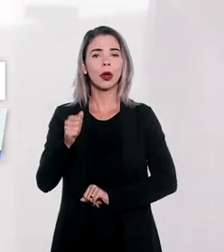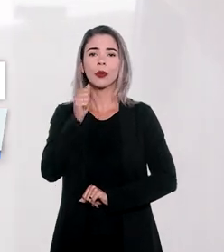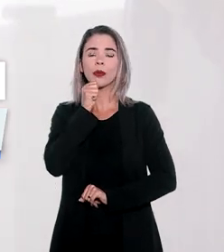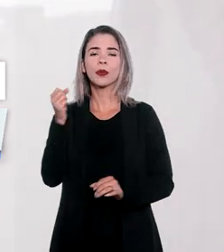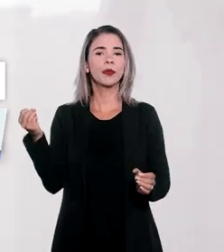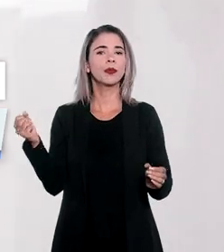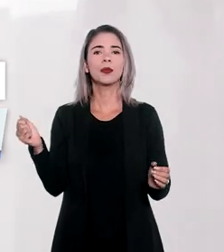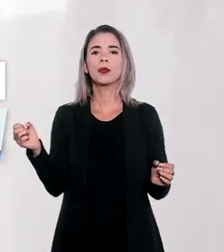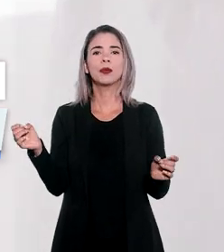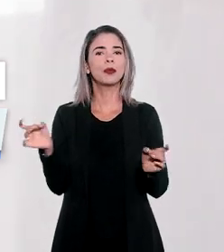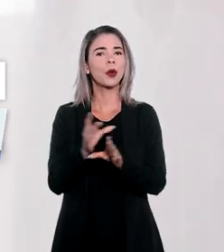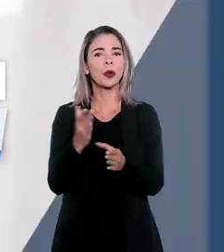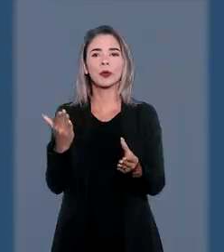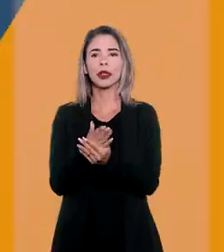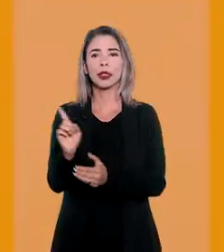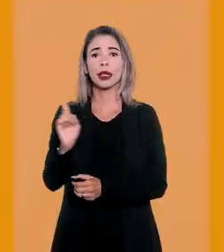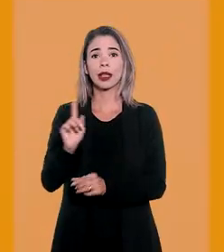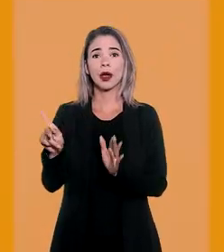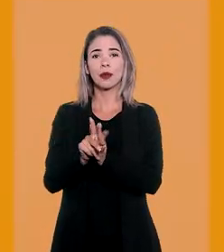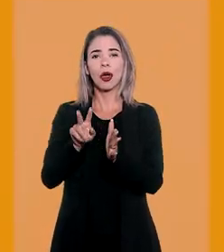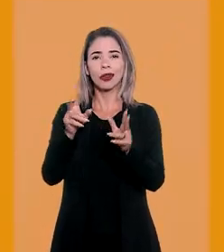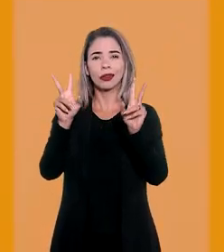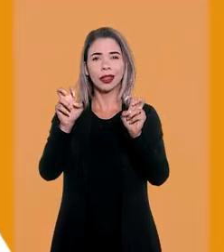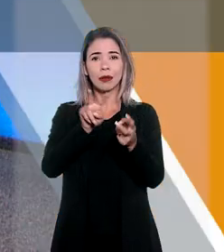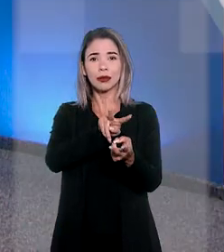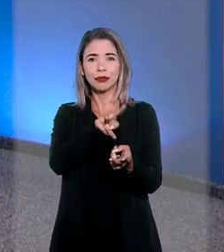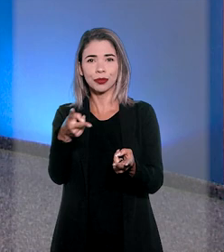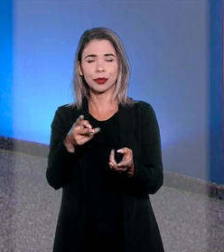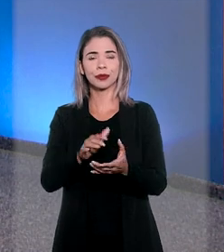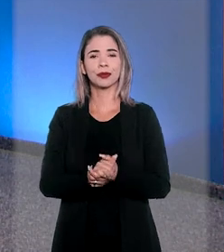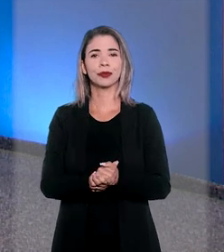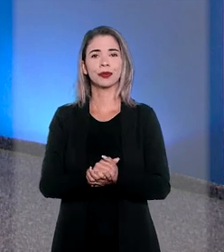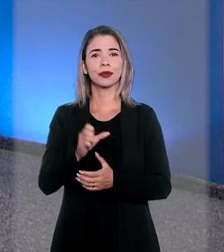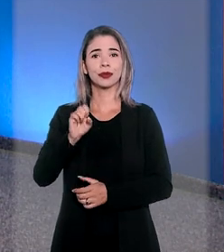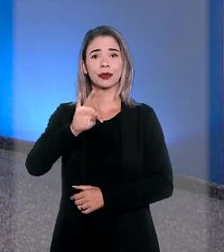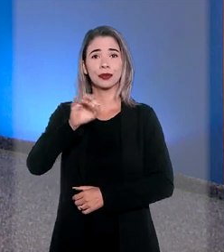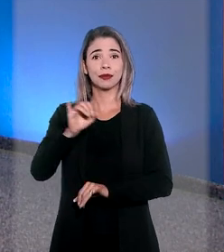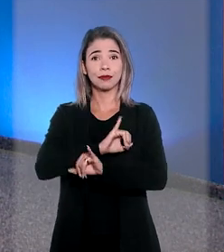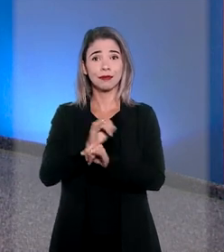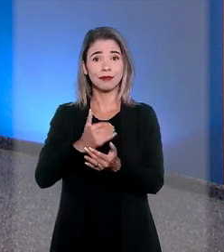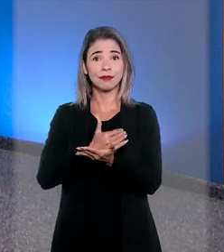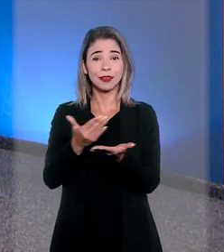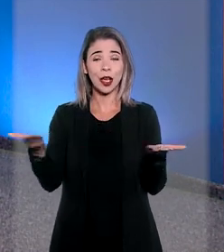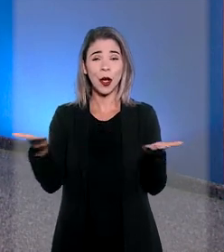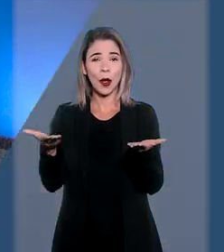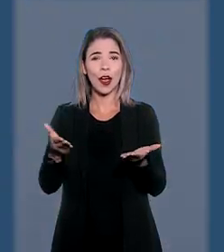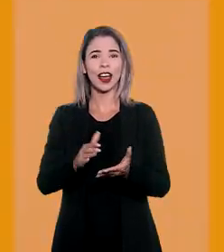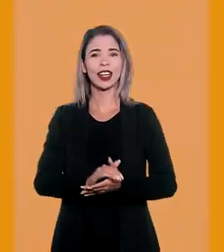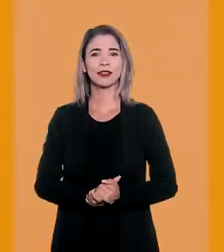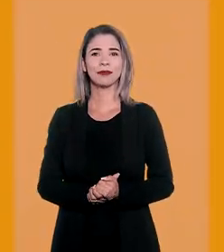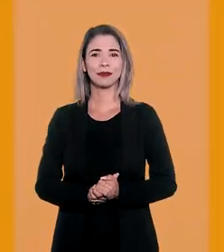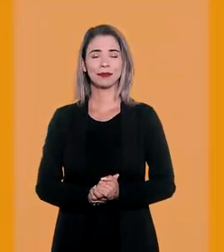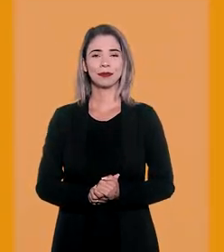não concluído para ajustar questão sucessória. O STJ Notícias começa agora.